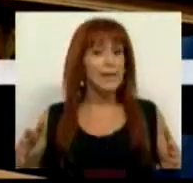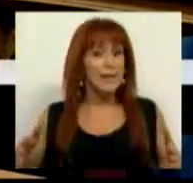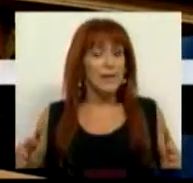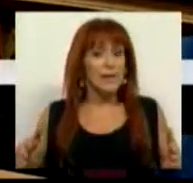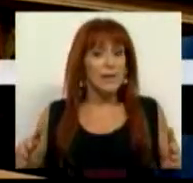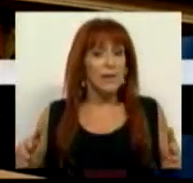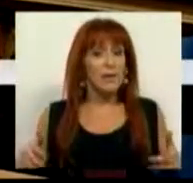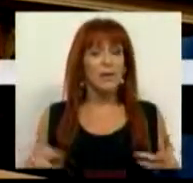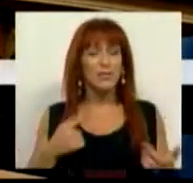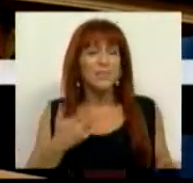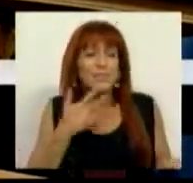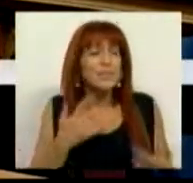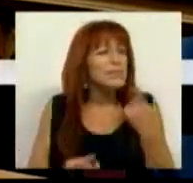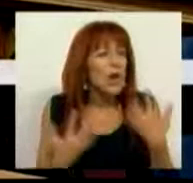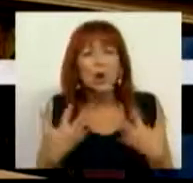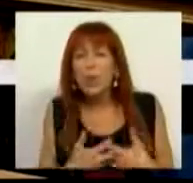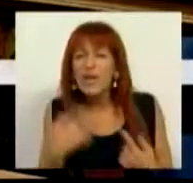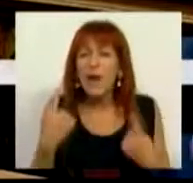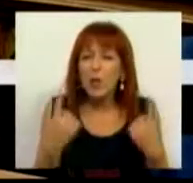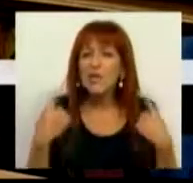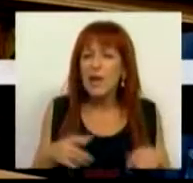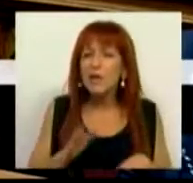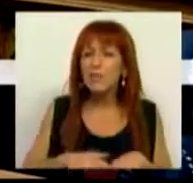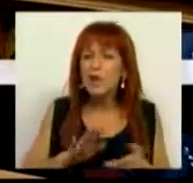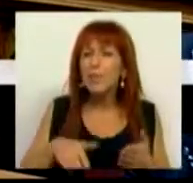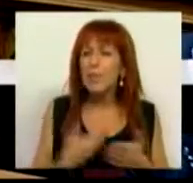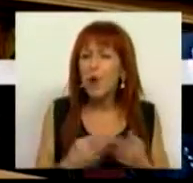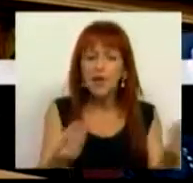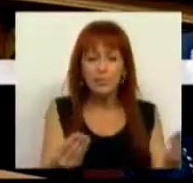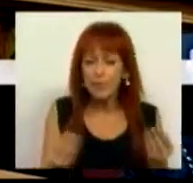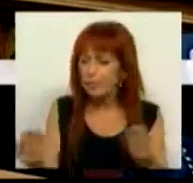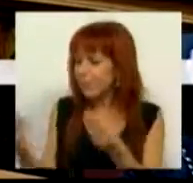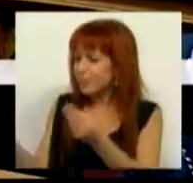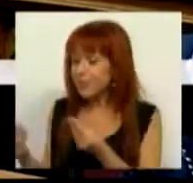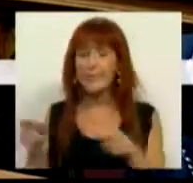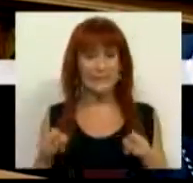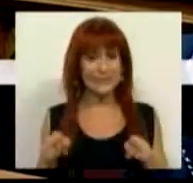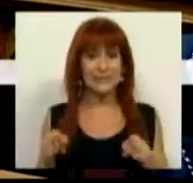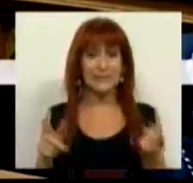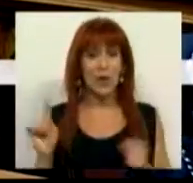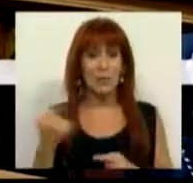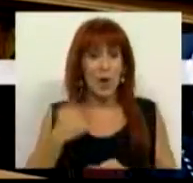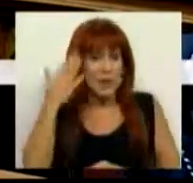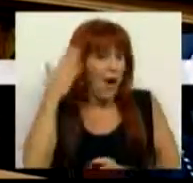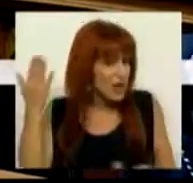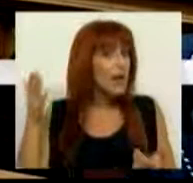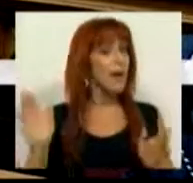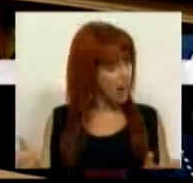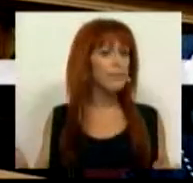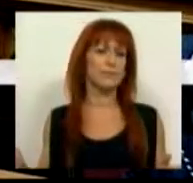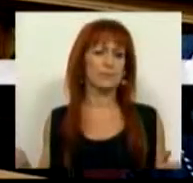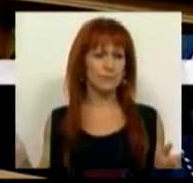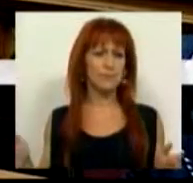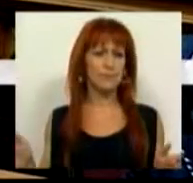muito sinceramente, algumas dúvidas também sobre as propostas apresentadas. E mesmo assim, consideramos que